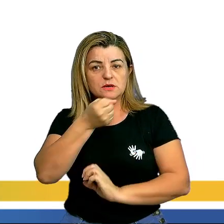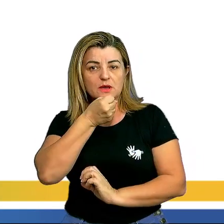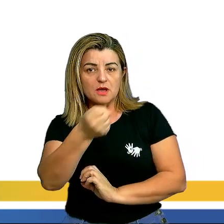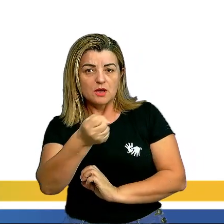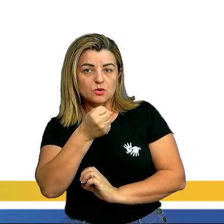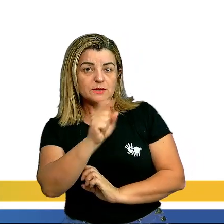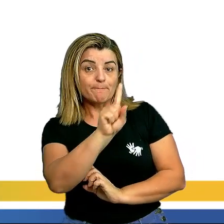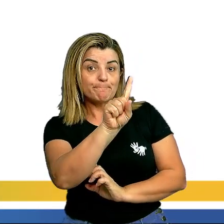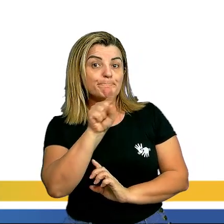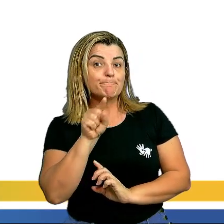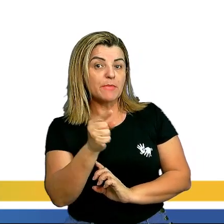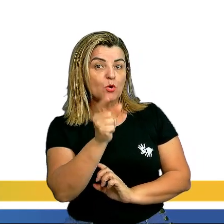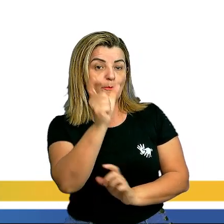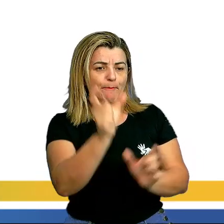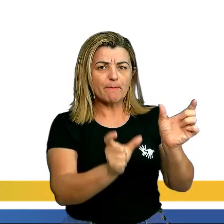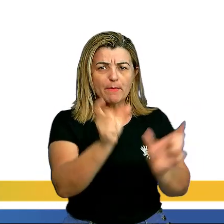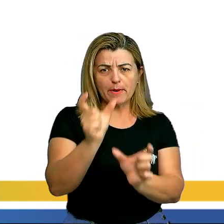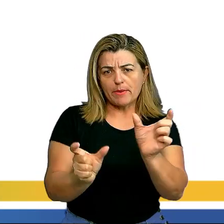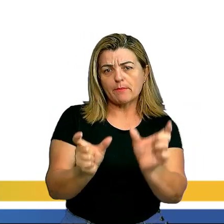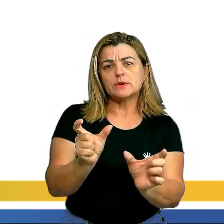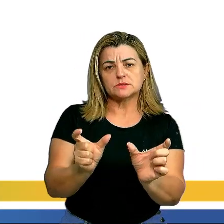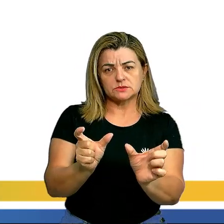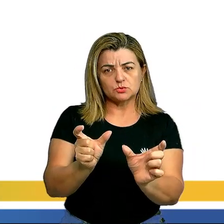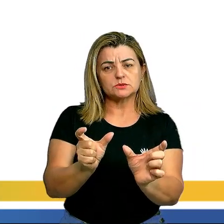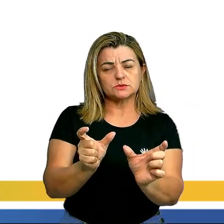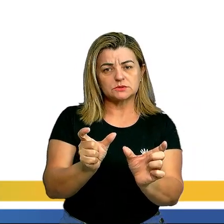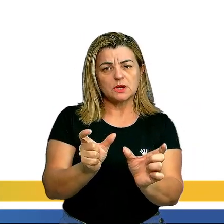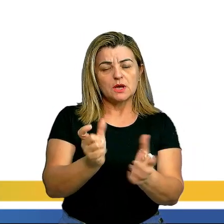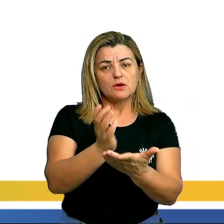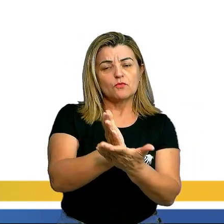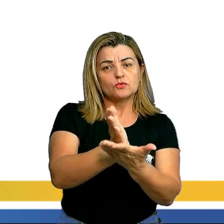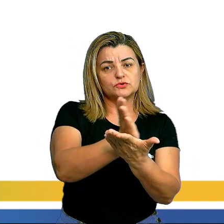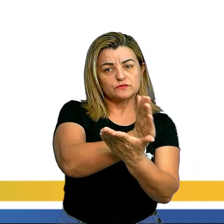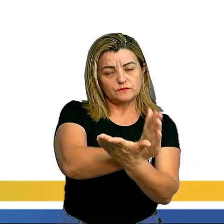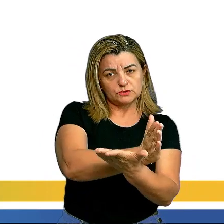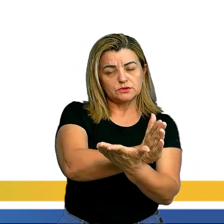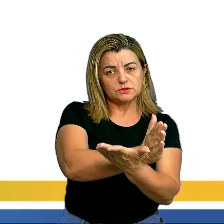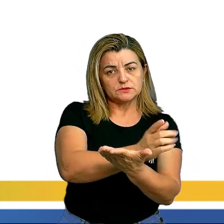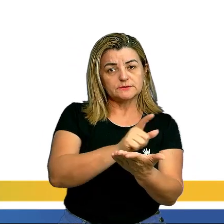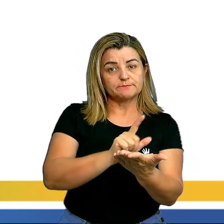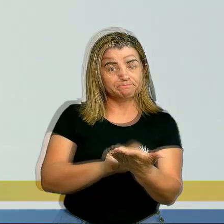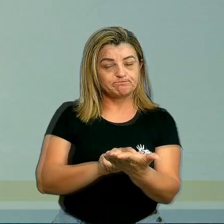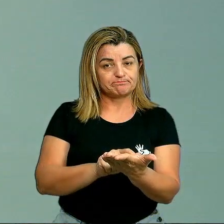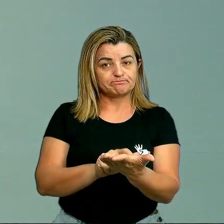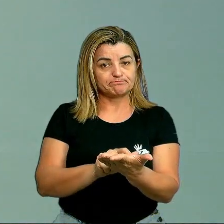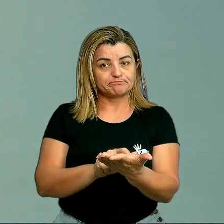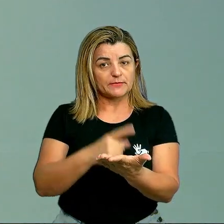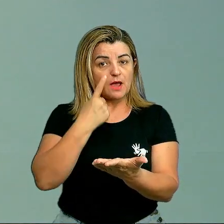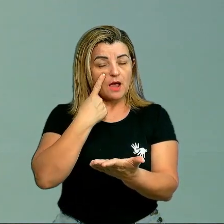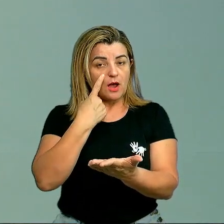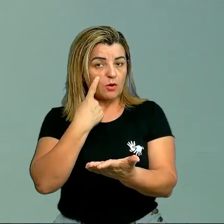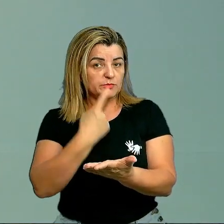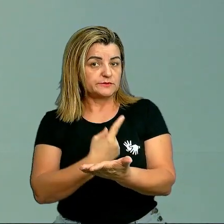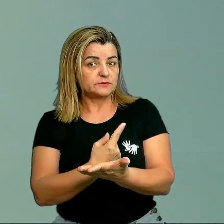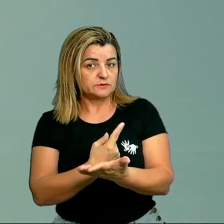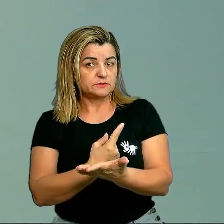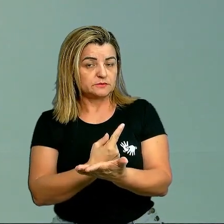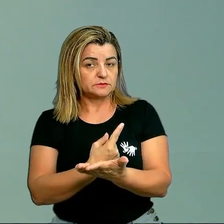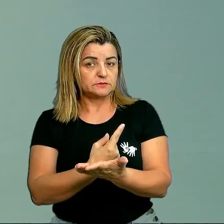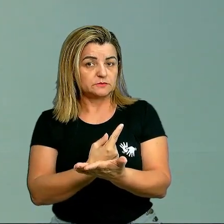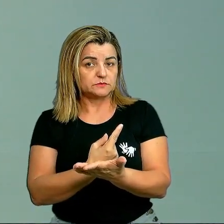mil pessoas, que foram divididas em... Então olha só, pessoal.